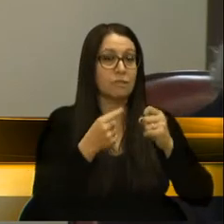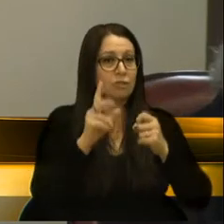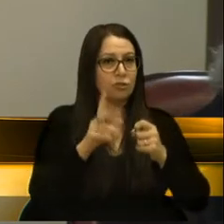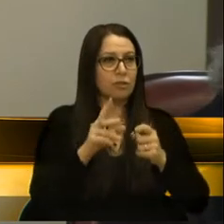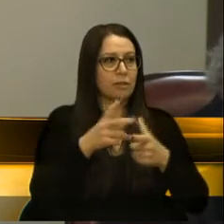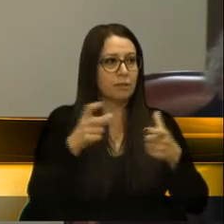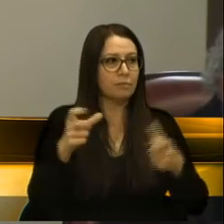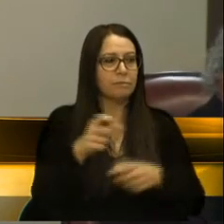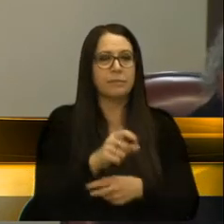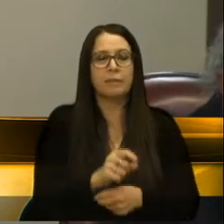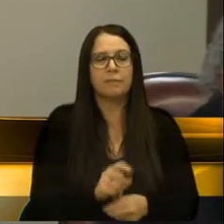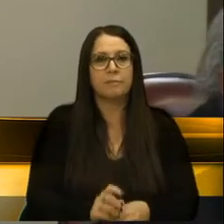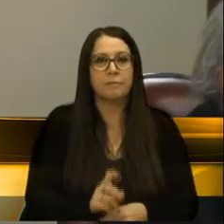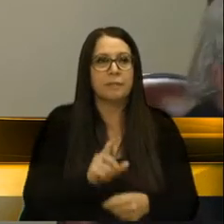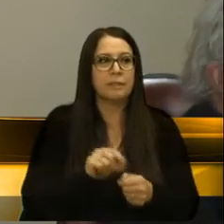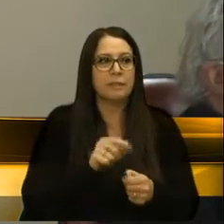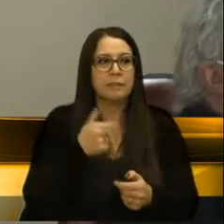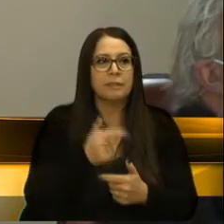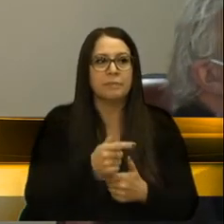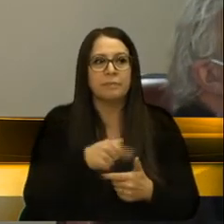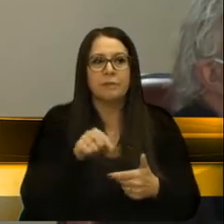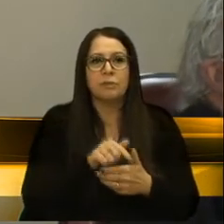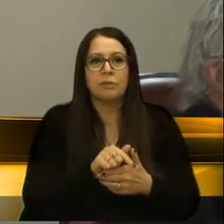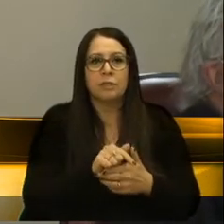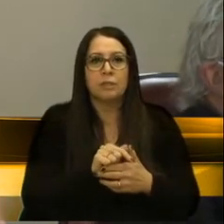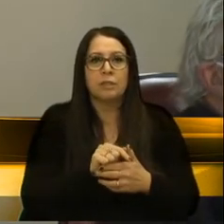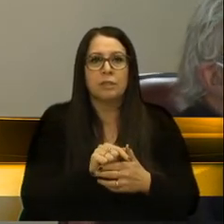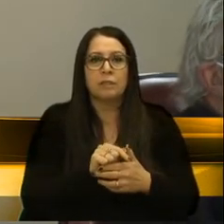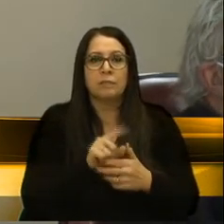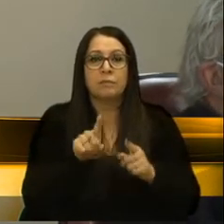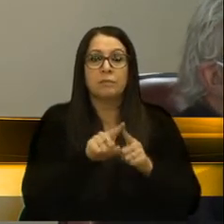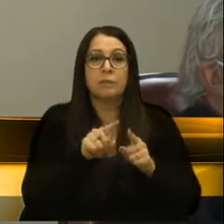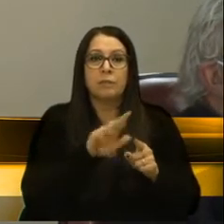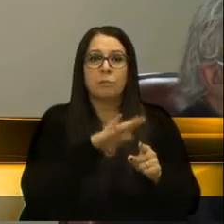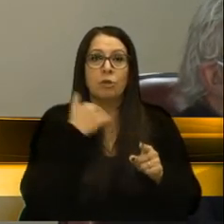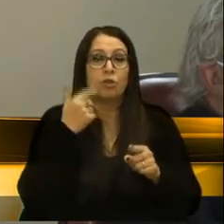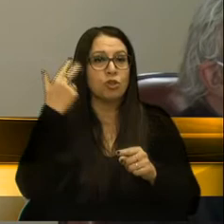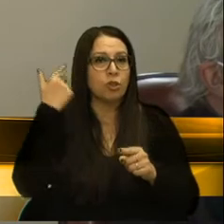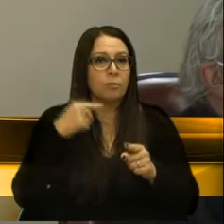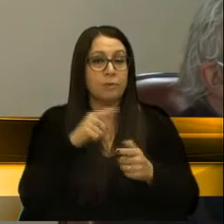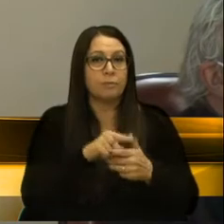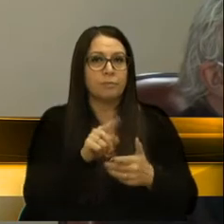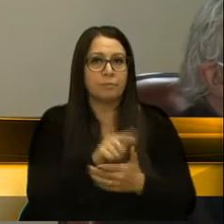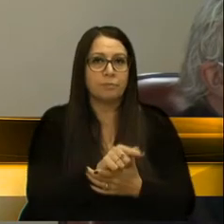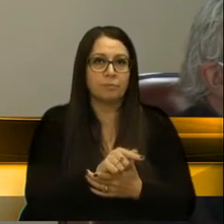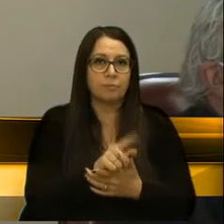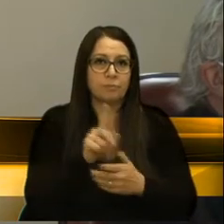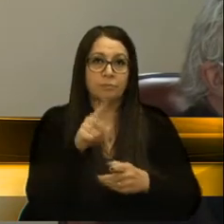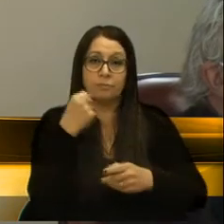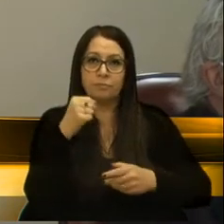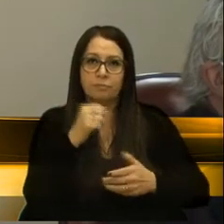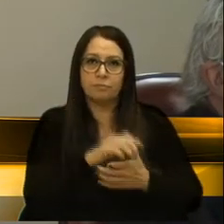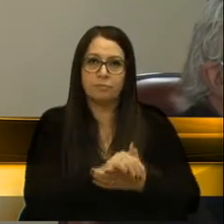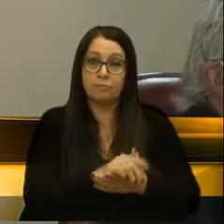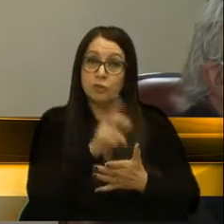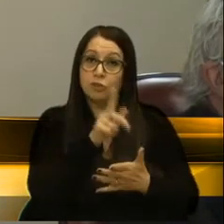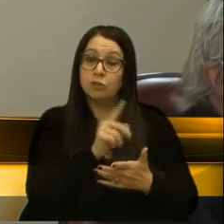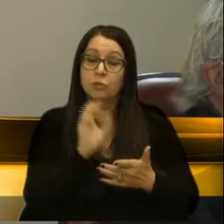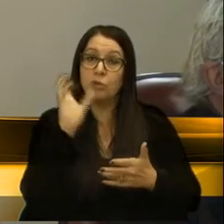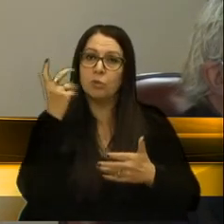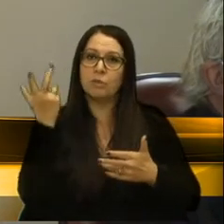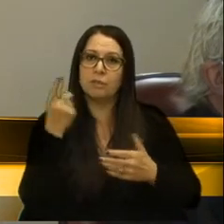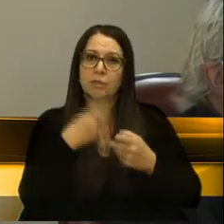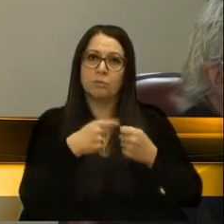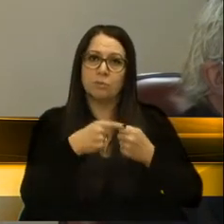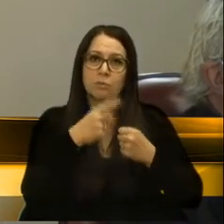grande pela perícia. Então, esses casos de morte natural não seriam necessários. Isso já ocorre em